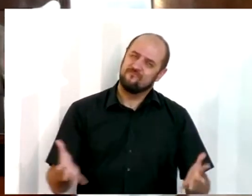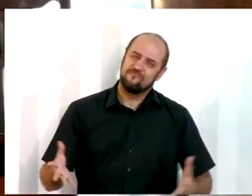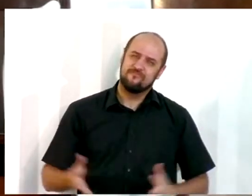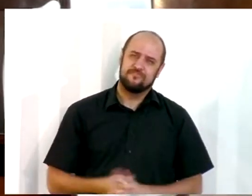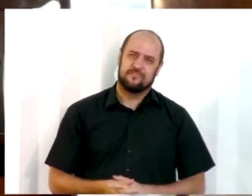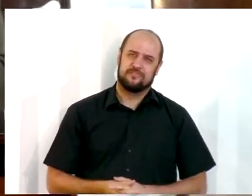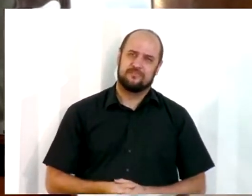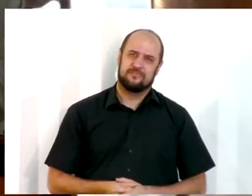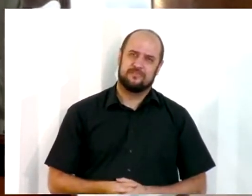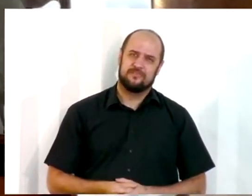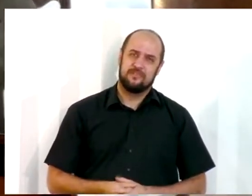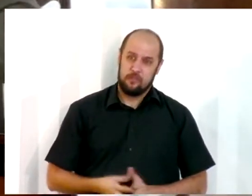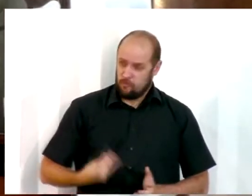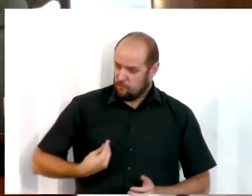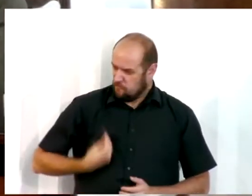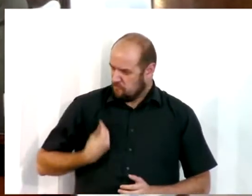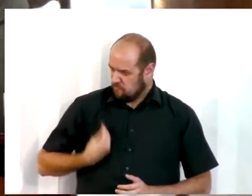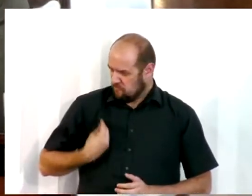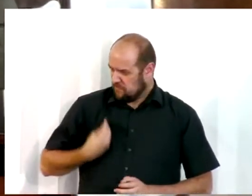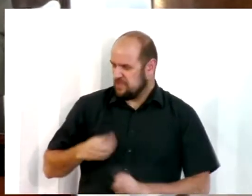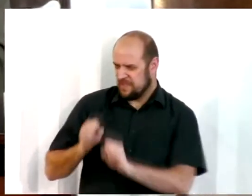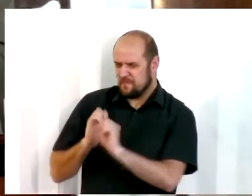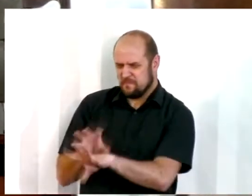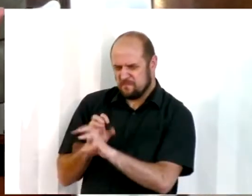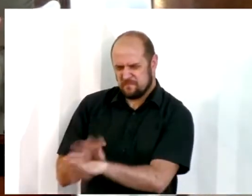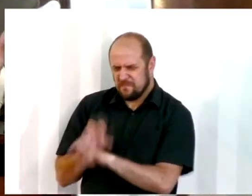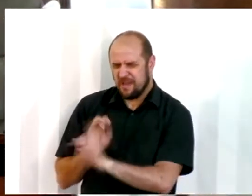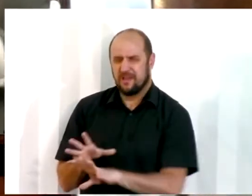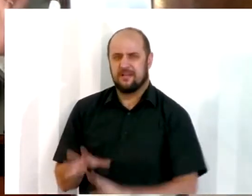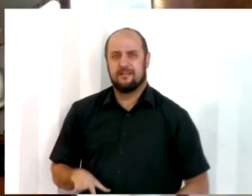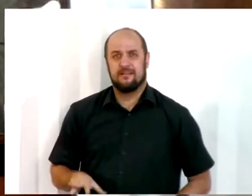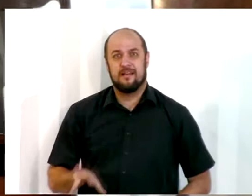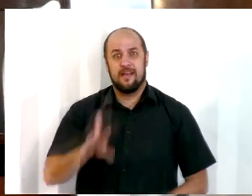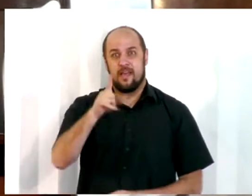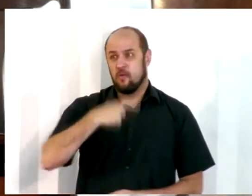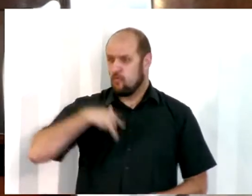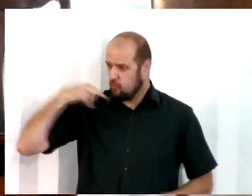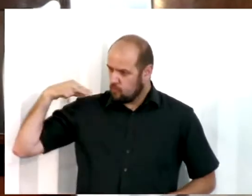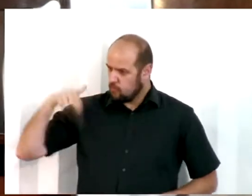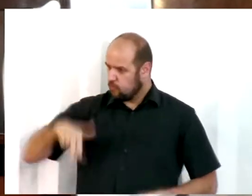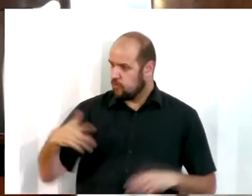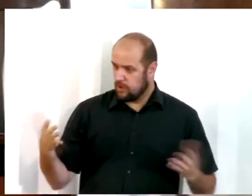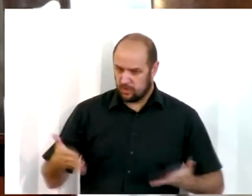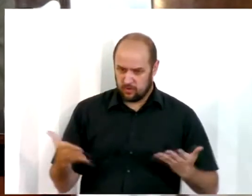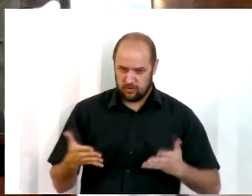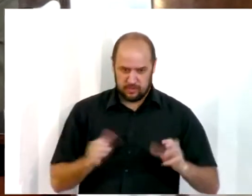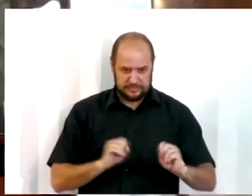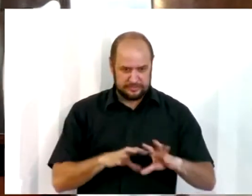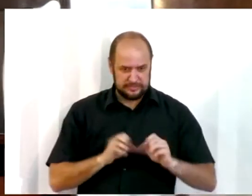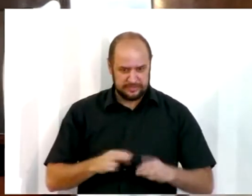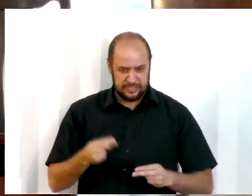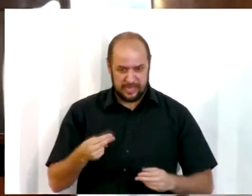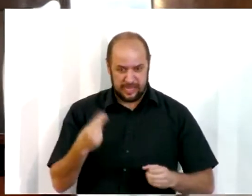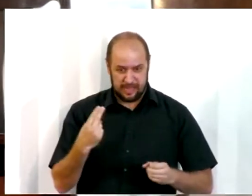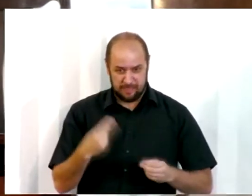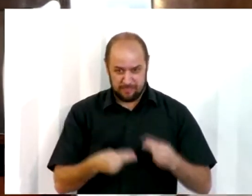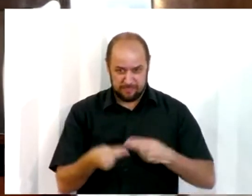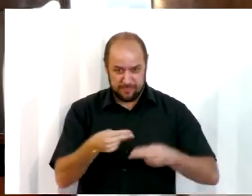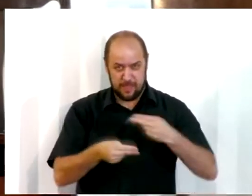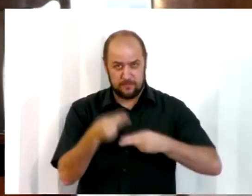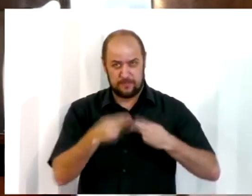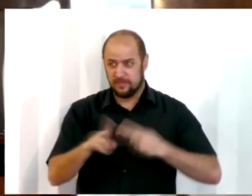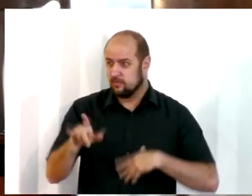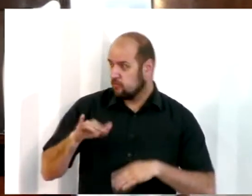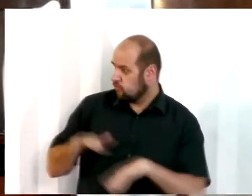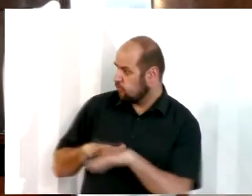Isso é investir em vidas. Sabe, se eu chegasse agora aqui e falasse assim, olha, eu vou começar a ler um texto aqui de Neemias e vou pedir para você falar para a